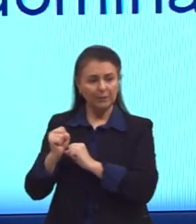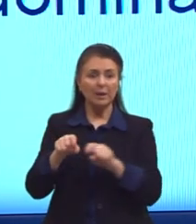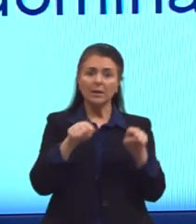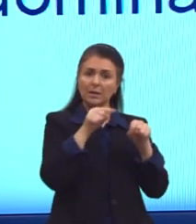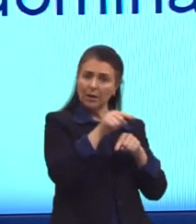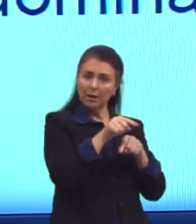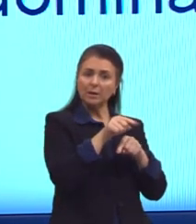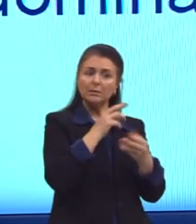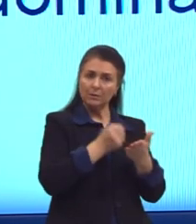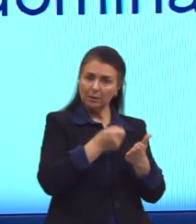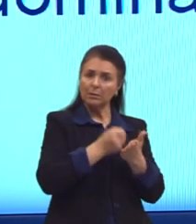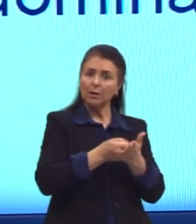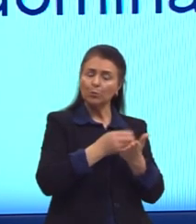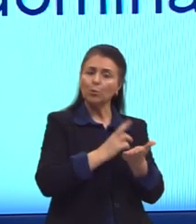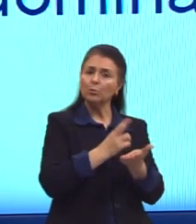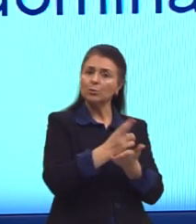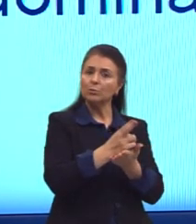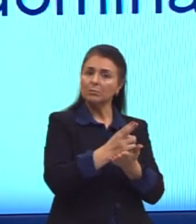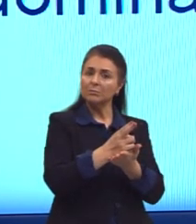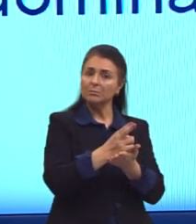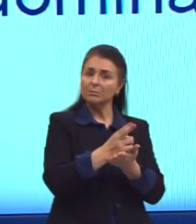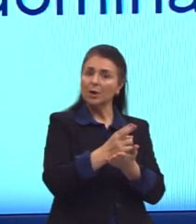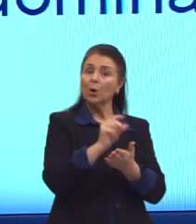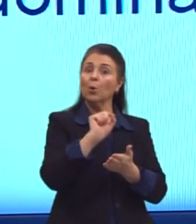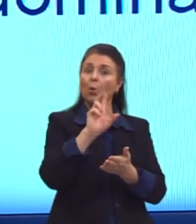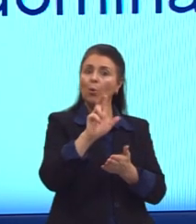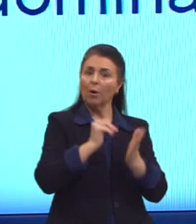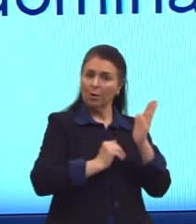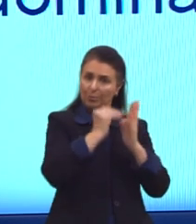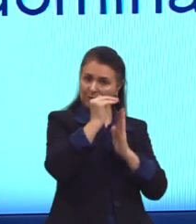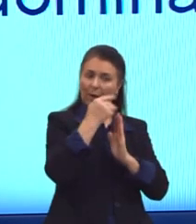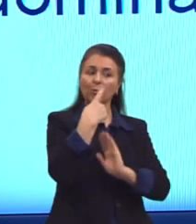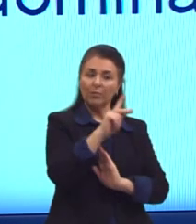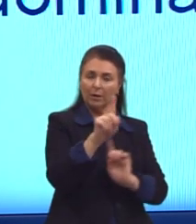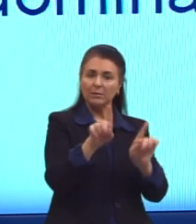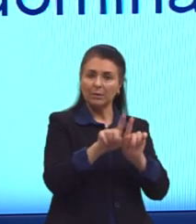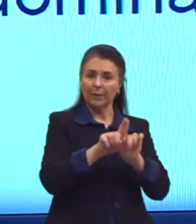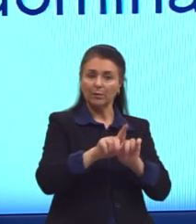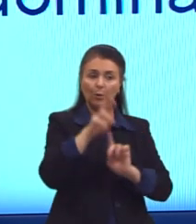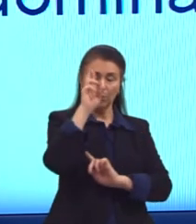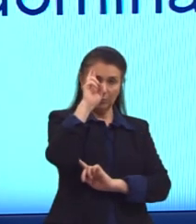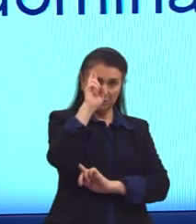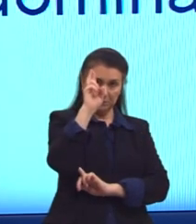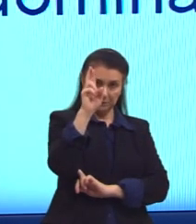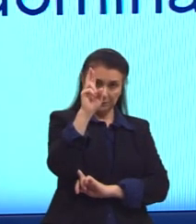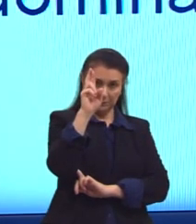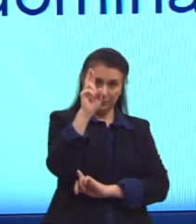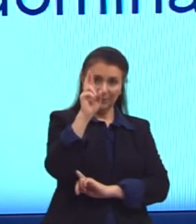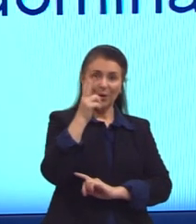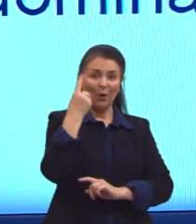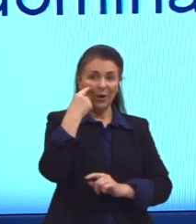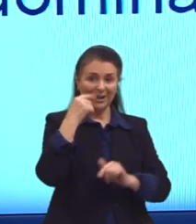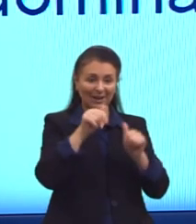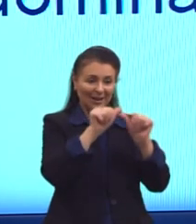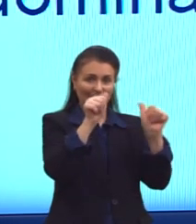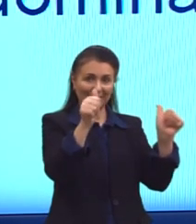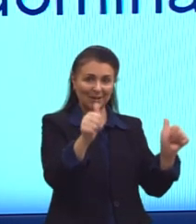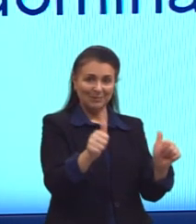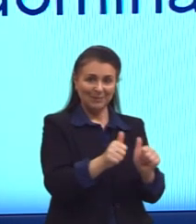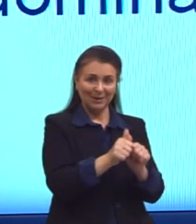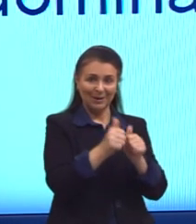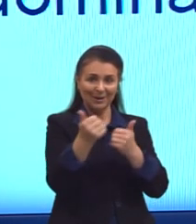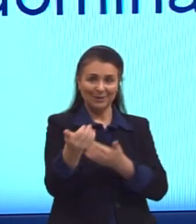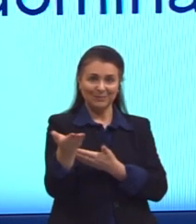aquisitivo. E geralmente é retratado dessa forma. Os patrões de uma forma física muito avantajada, o que representa o seu